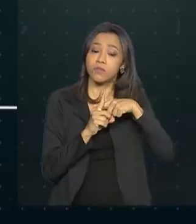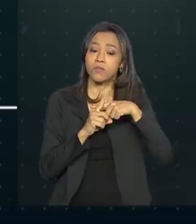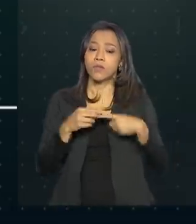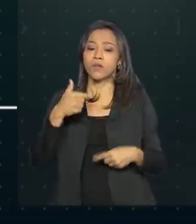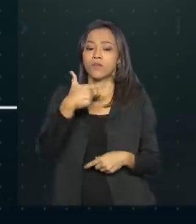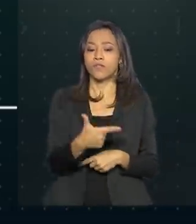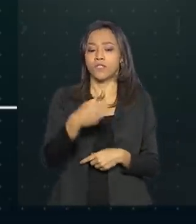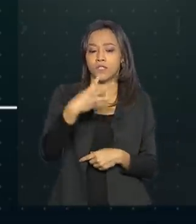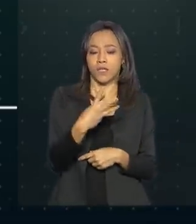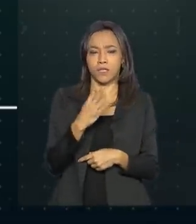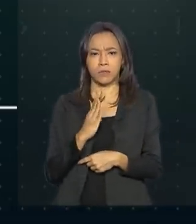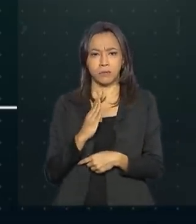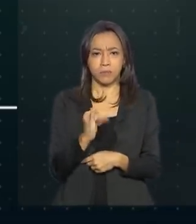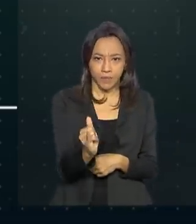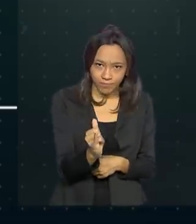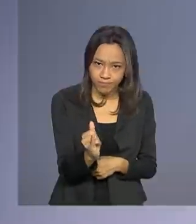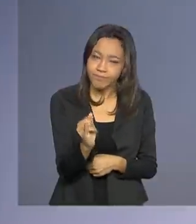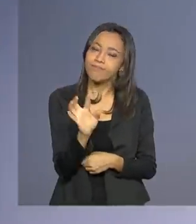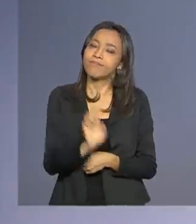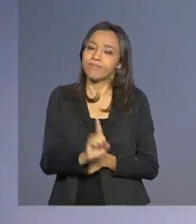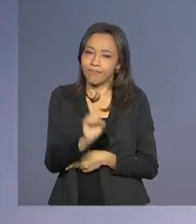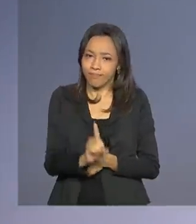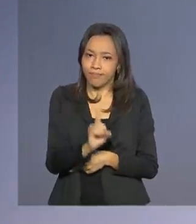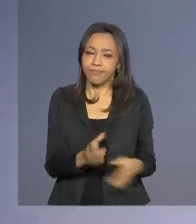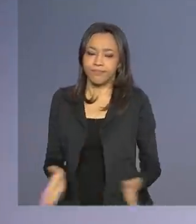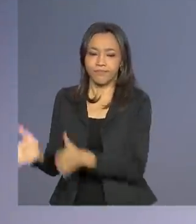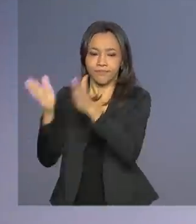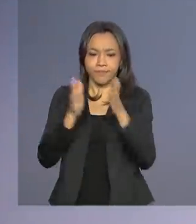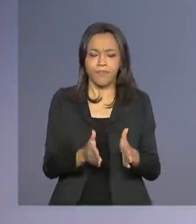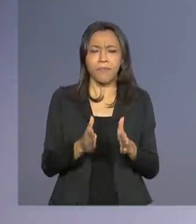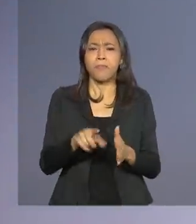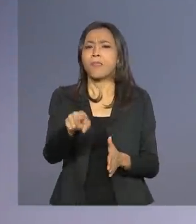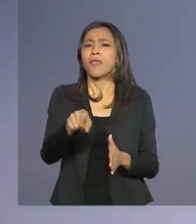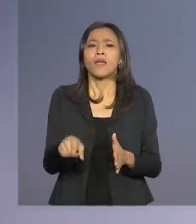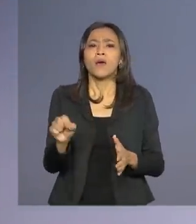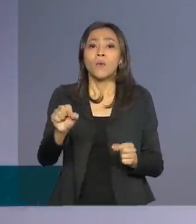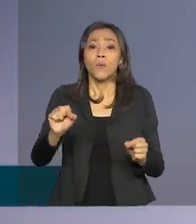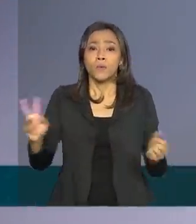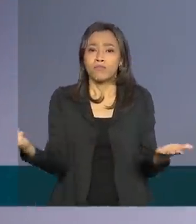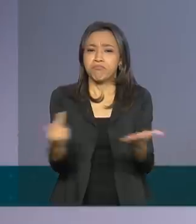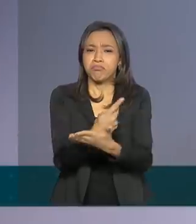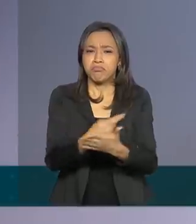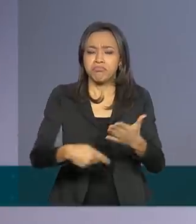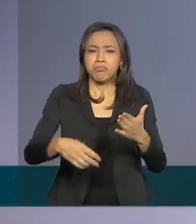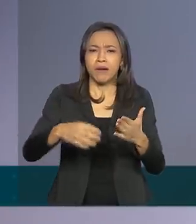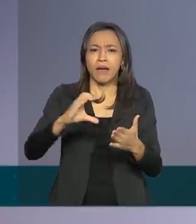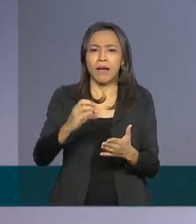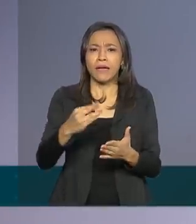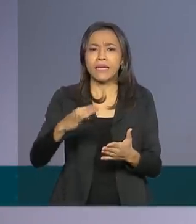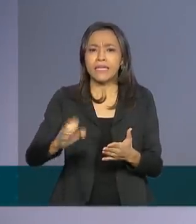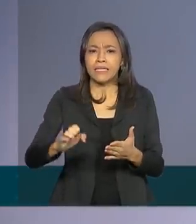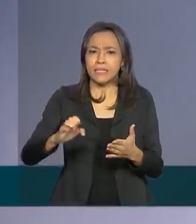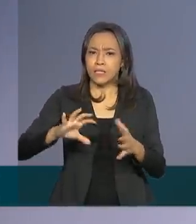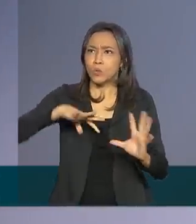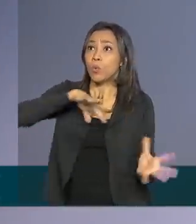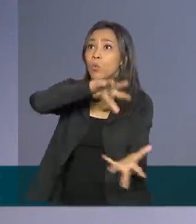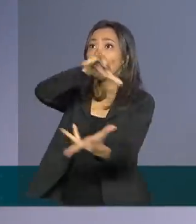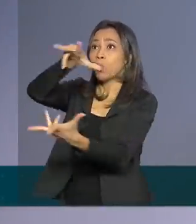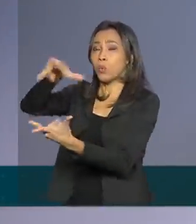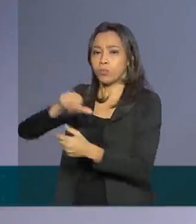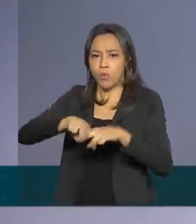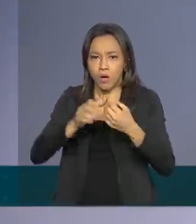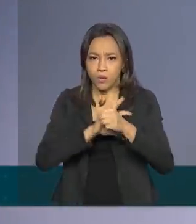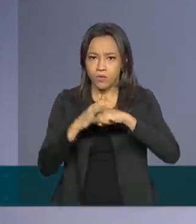23 bilhões de dólares. A crise global provocada pela pandemia do coronavírus fez com que o Brasil